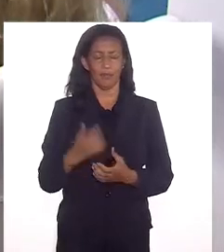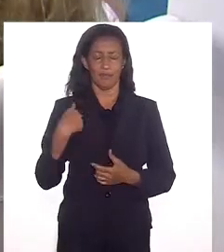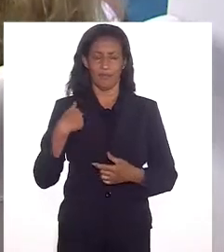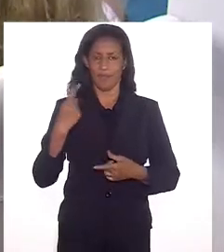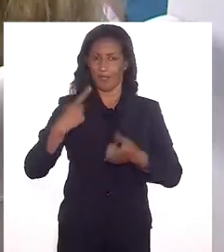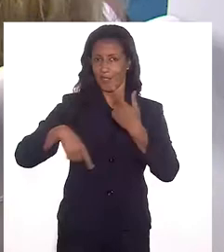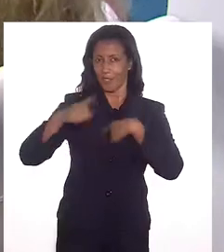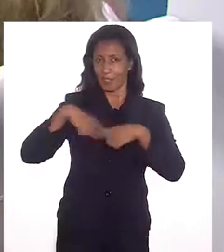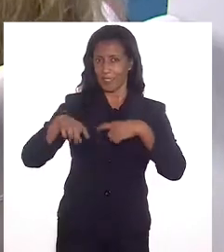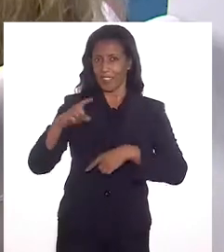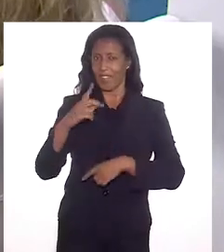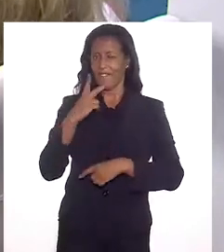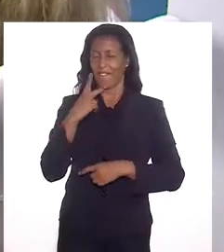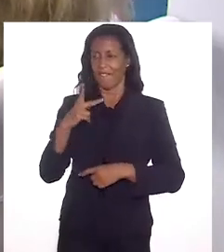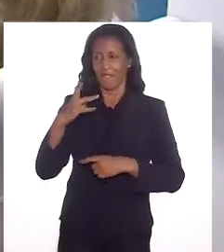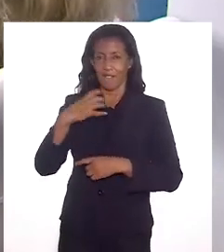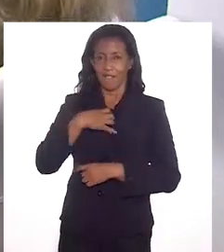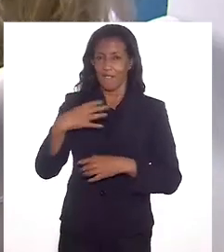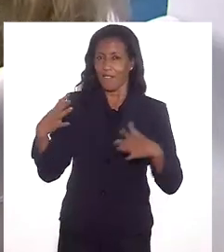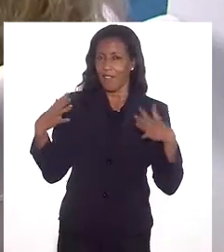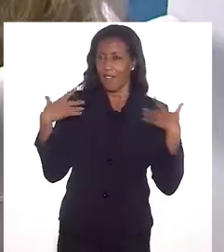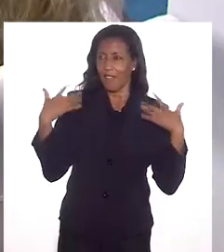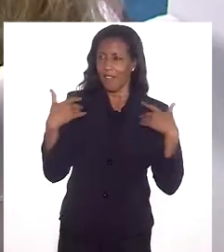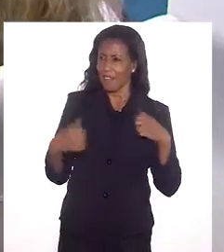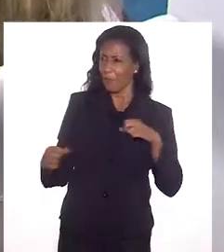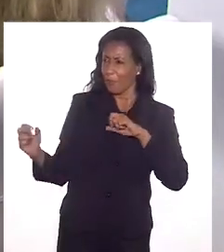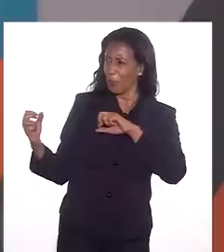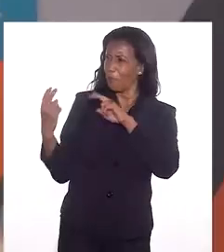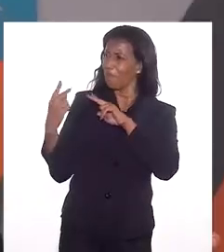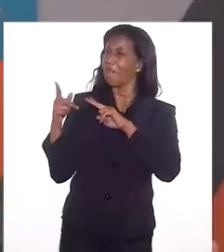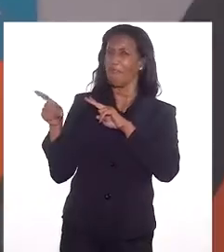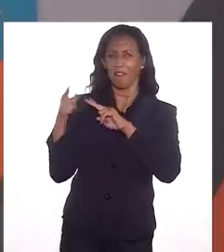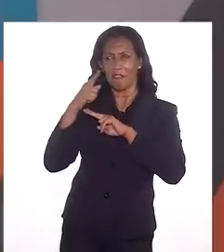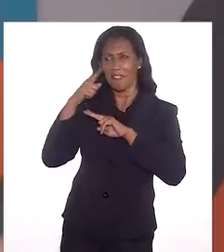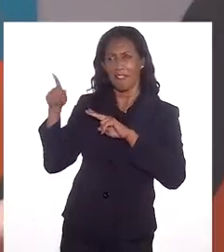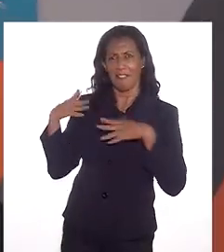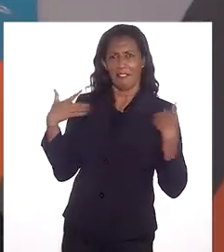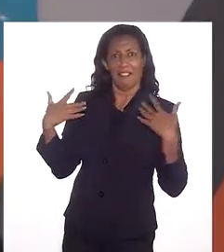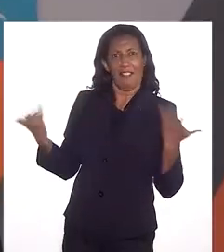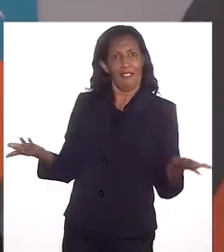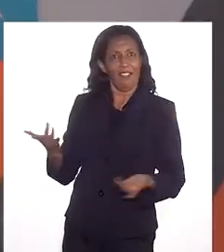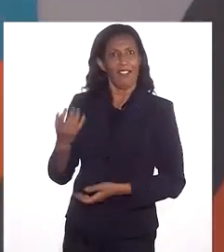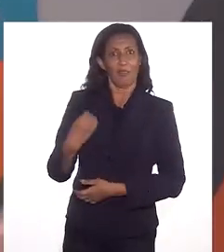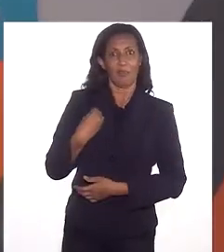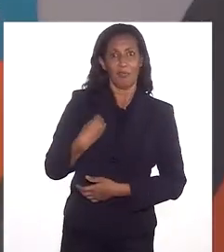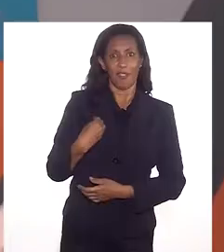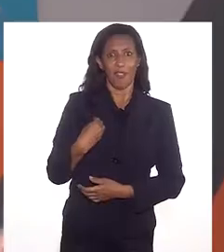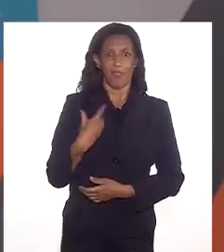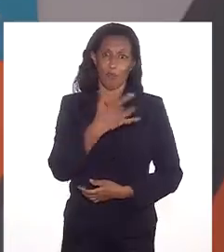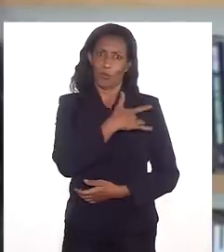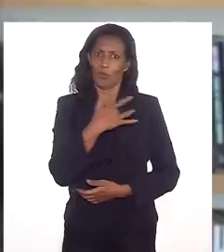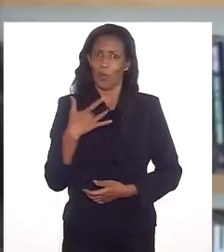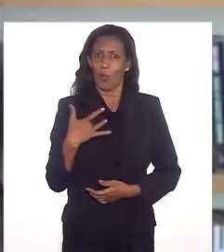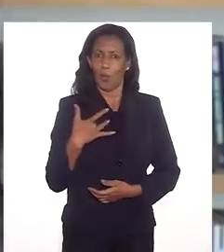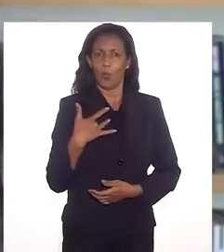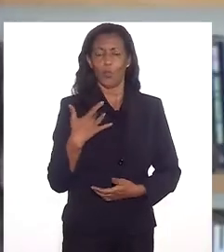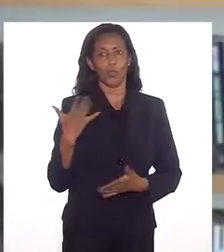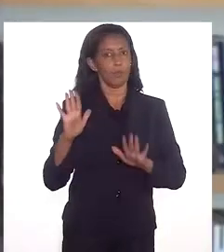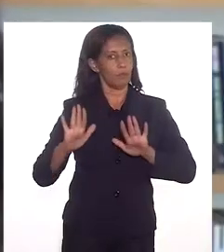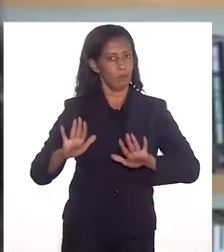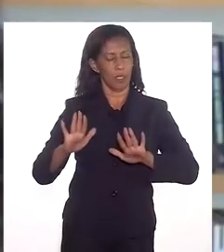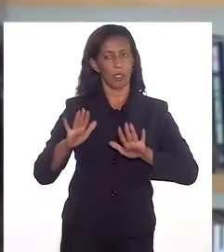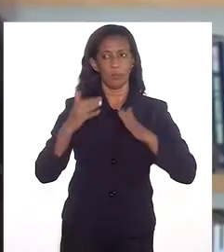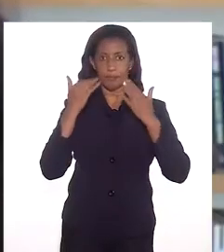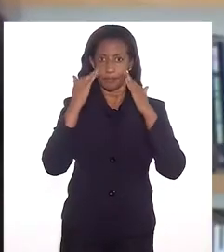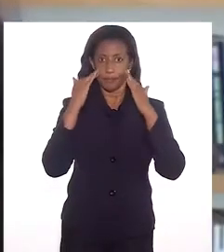voltar à questão da alegria, porque eu te vejo uma pessoa alegre. Afinal de contas, estamos vivos, estamos com saúde, graças a Deus, diante